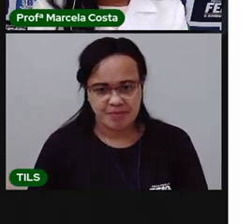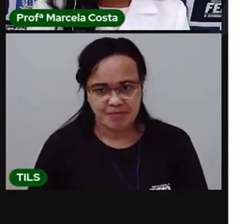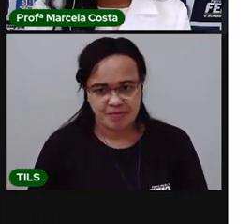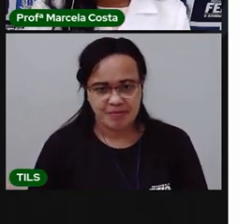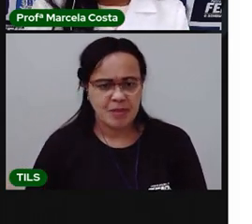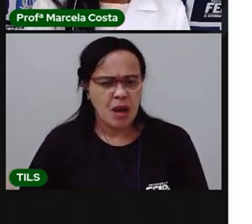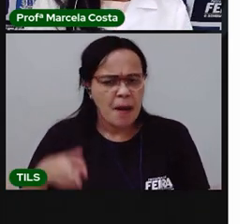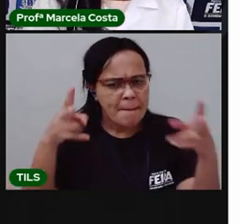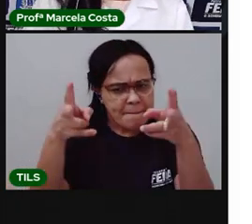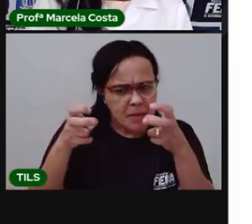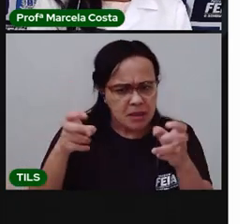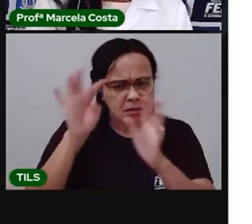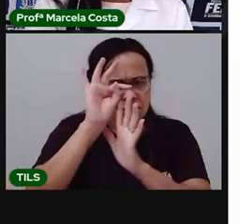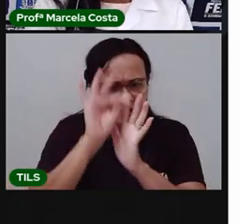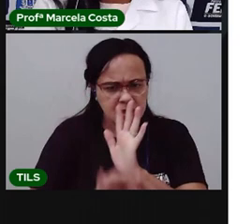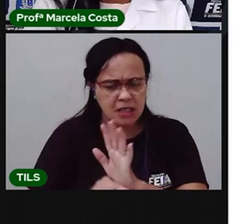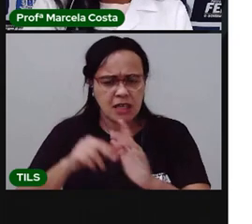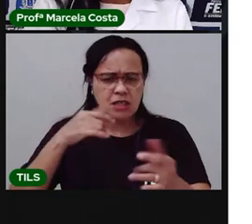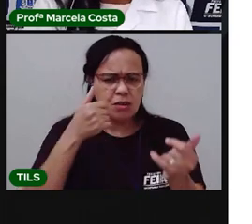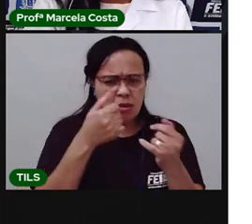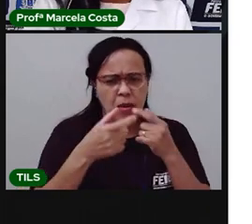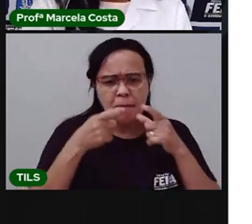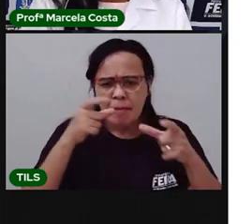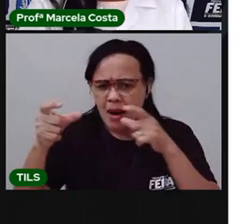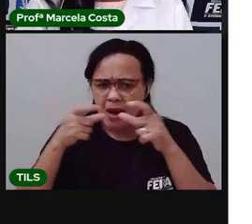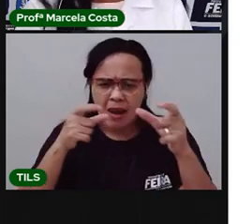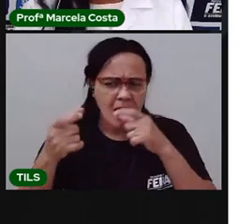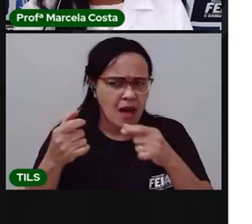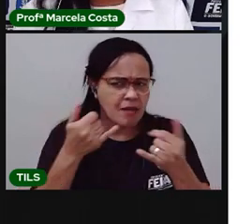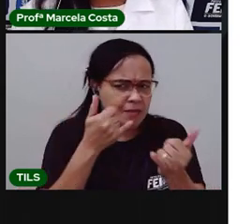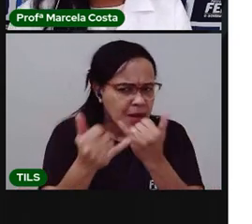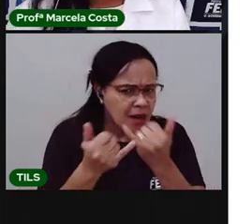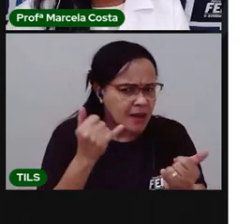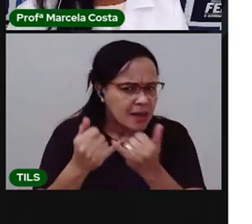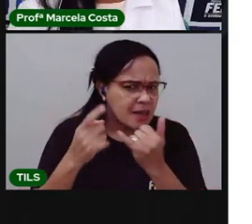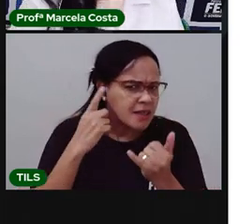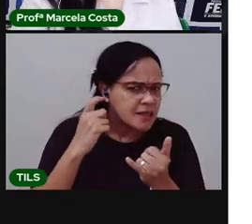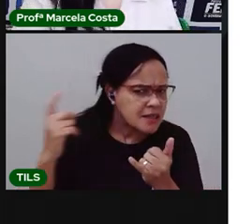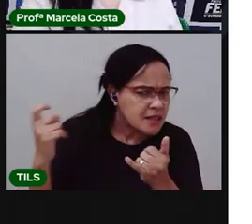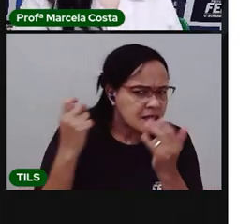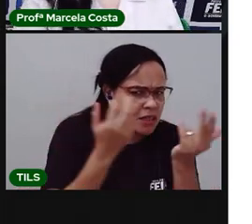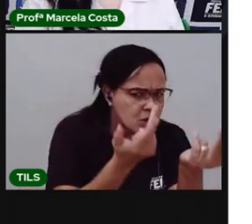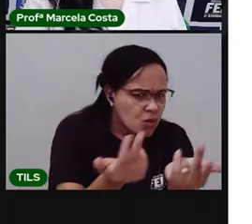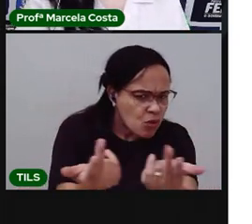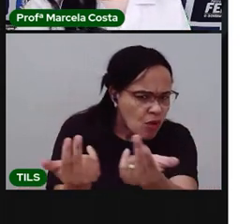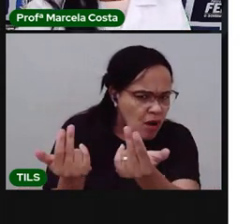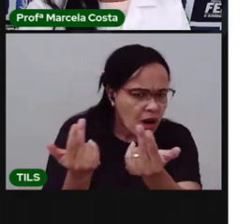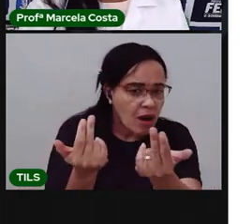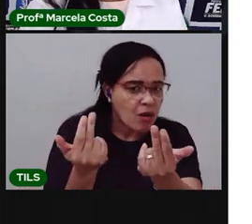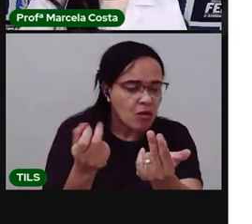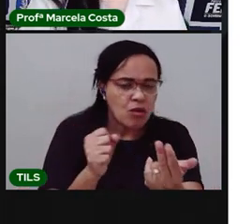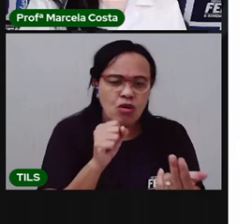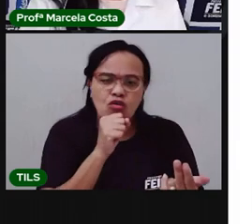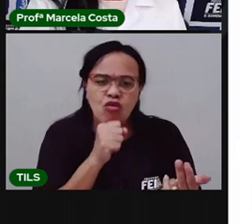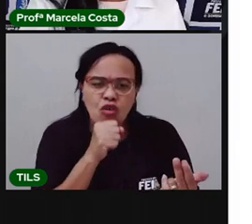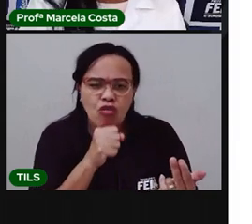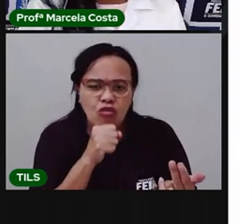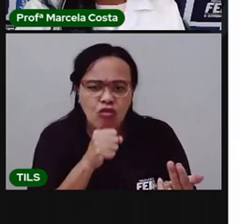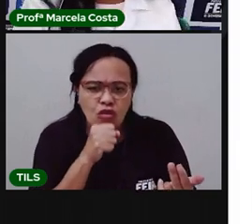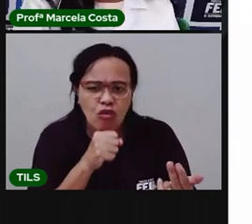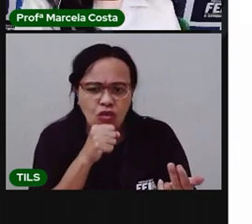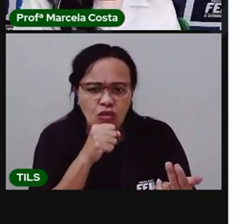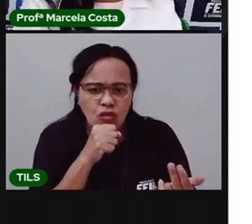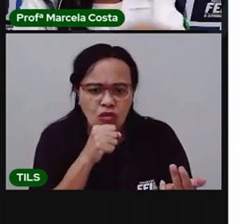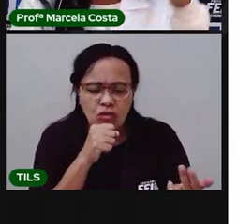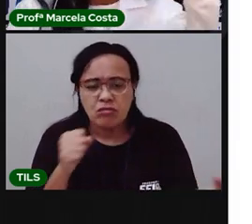Perceberam que tinham palavras que tinham mesmo som? Ó, vovô. Circula aí no seu texto